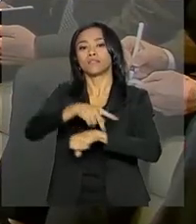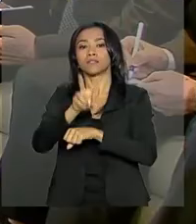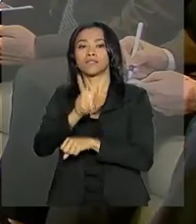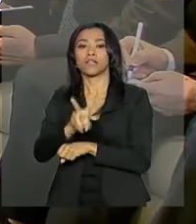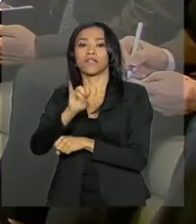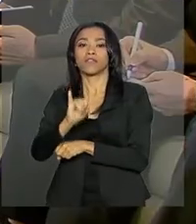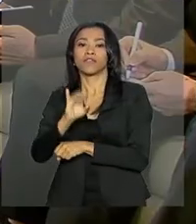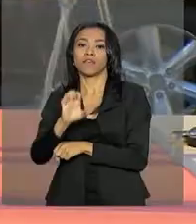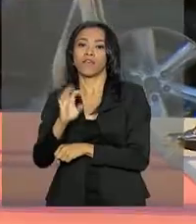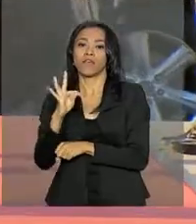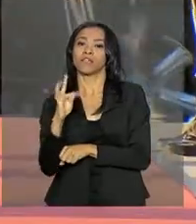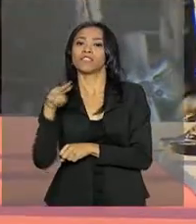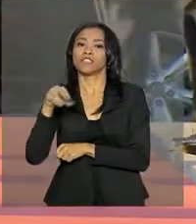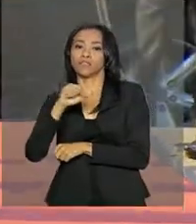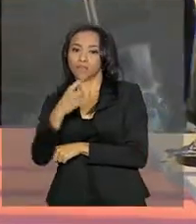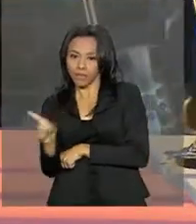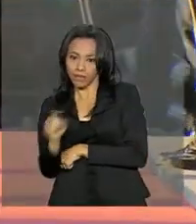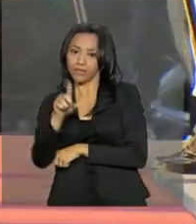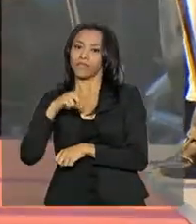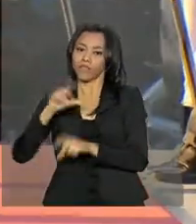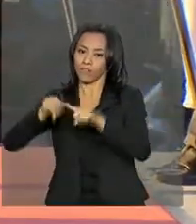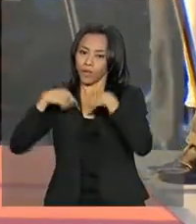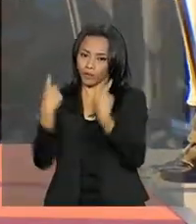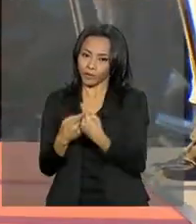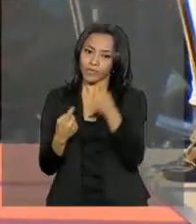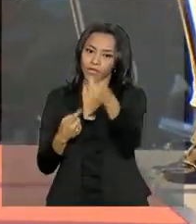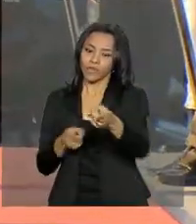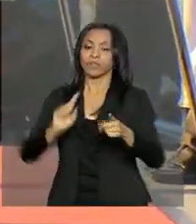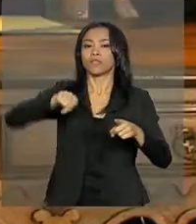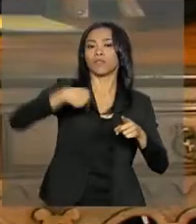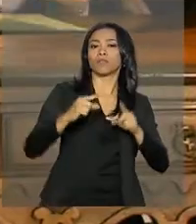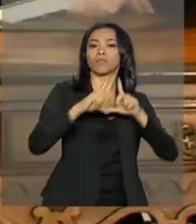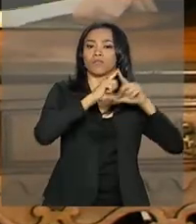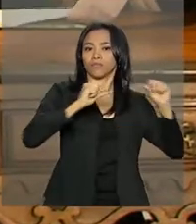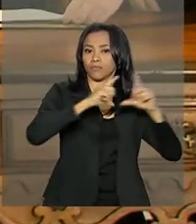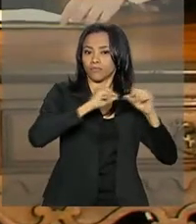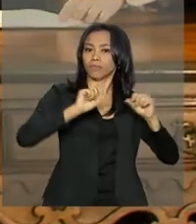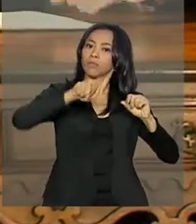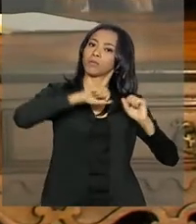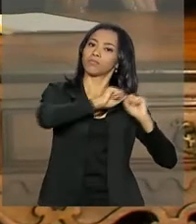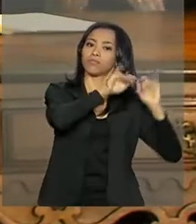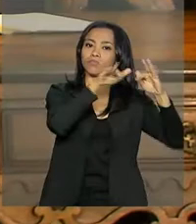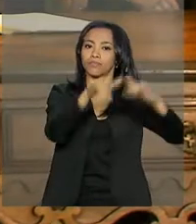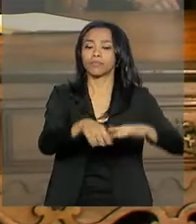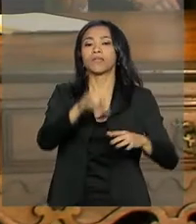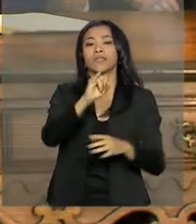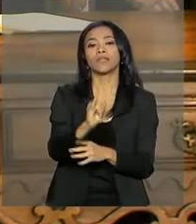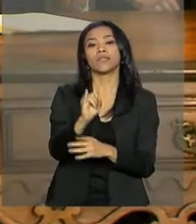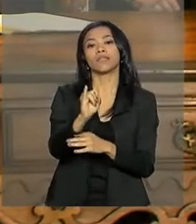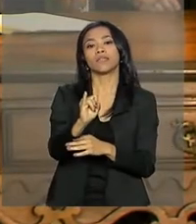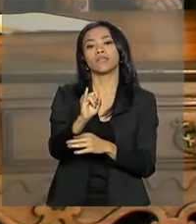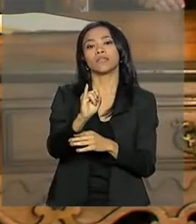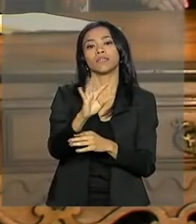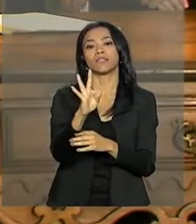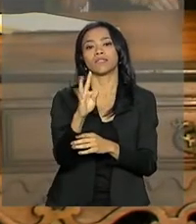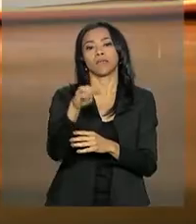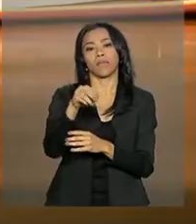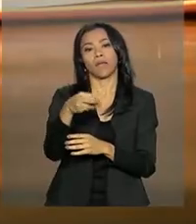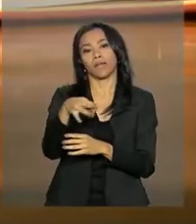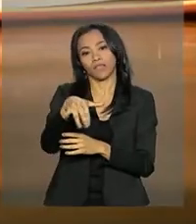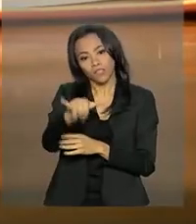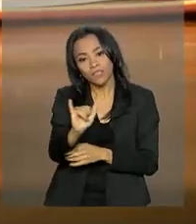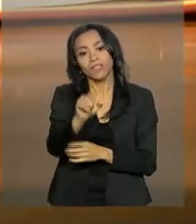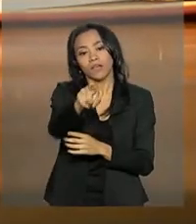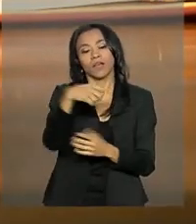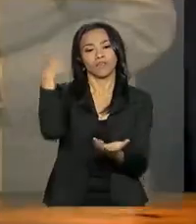no Palácio do Planalto. Depois, no Palácio do Itamaraty, Brasil e Vietnã assinaram uma série de acordos. Os países se comprometeram